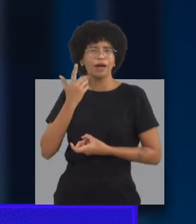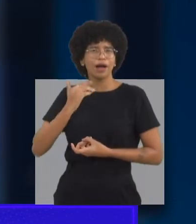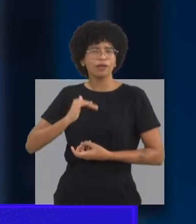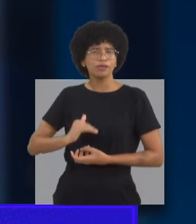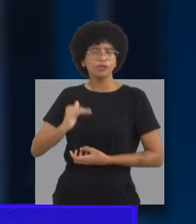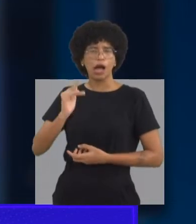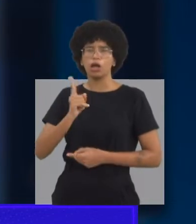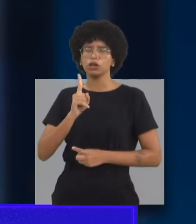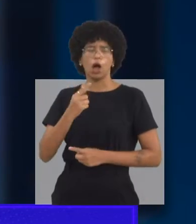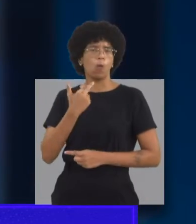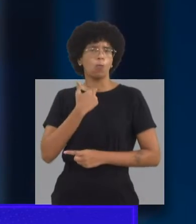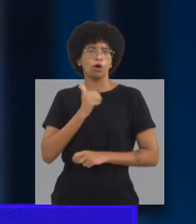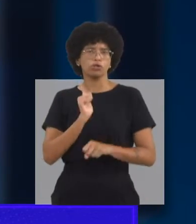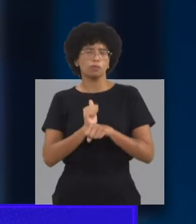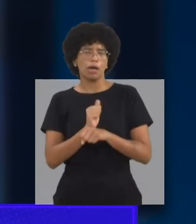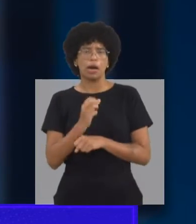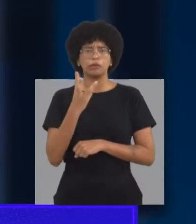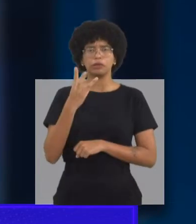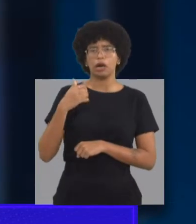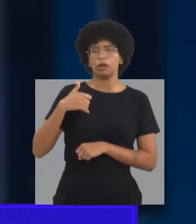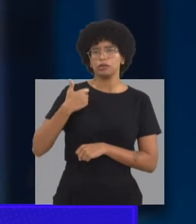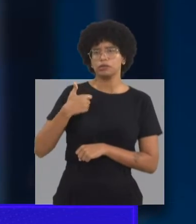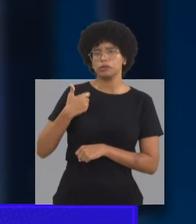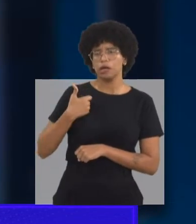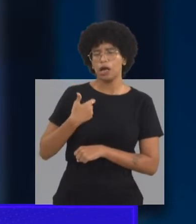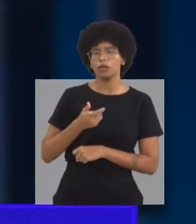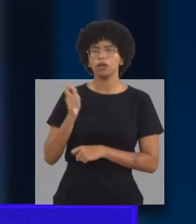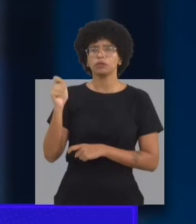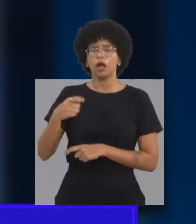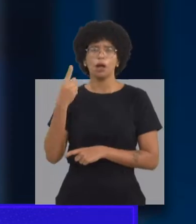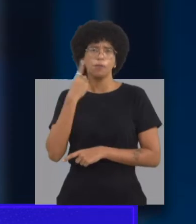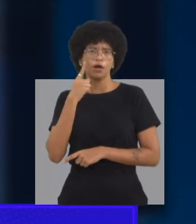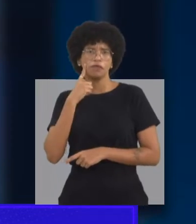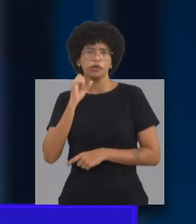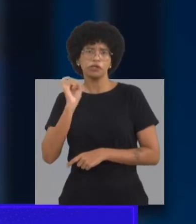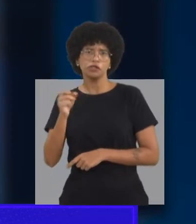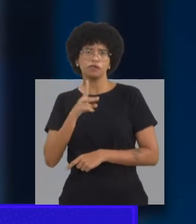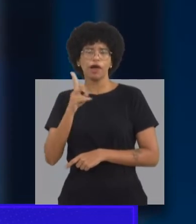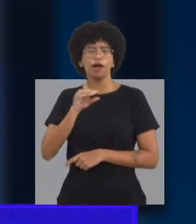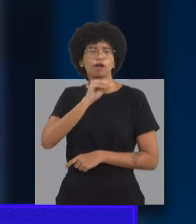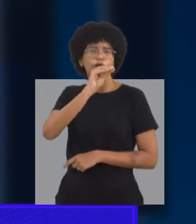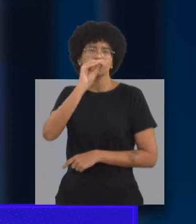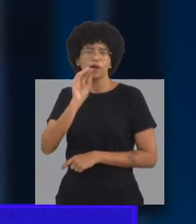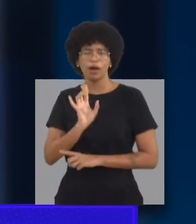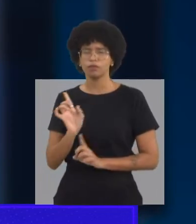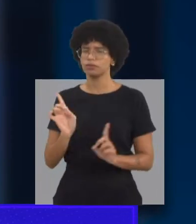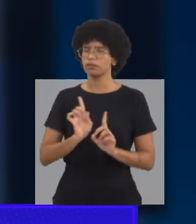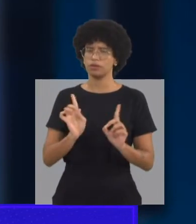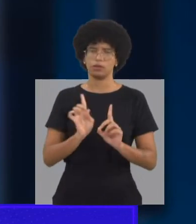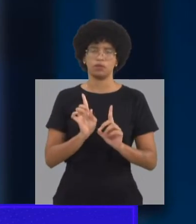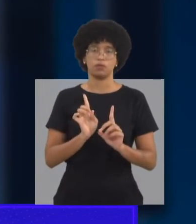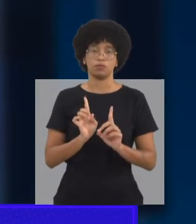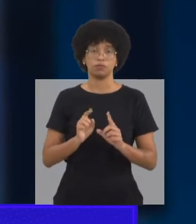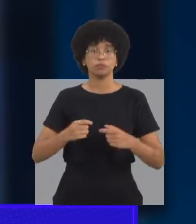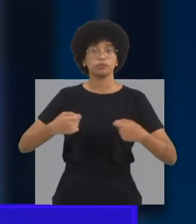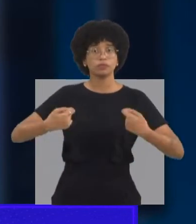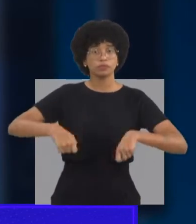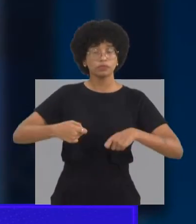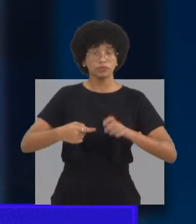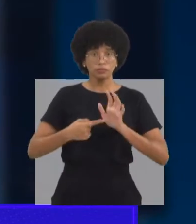profissionais, os centros adequados de atendimento e começar a trabalhar quanto mais cedo, melhor, então, o